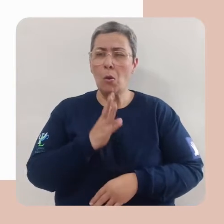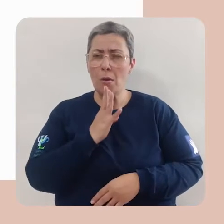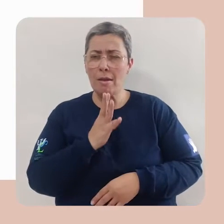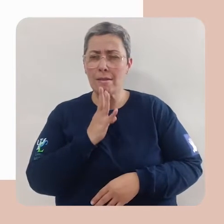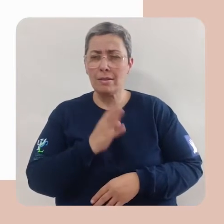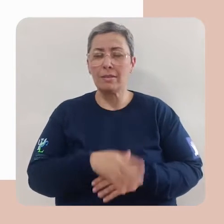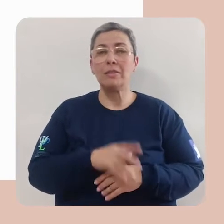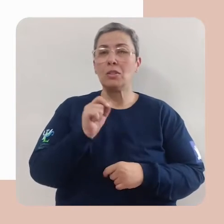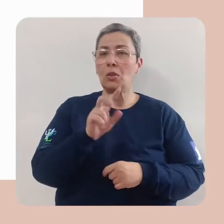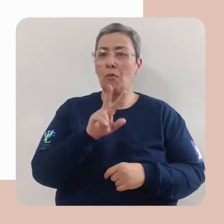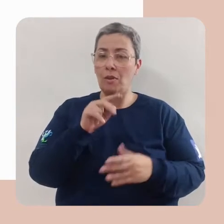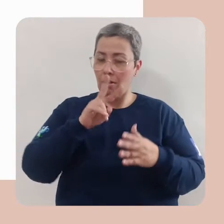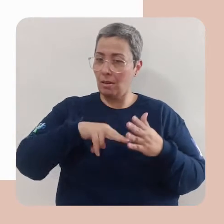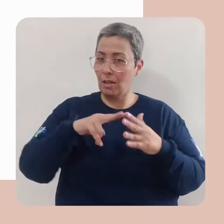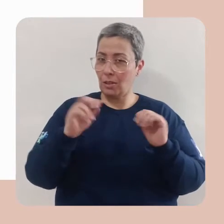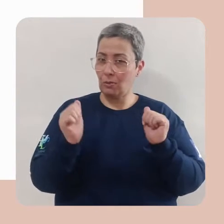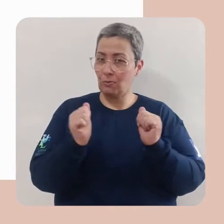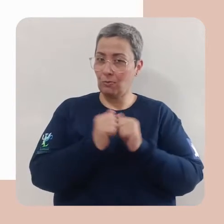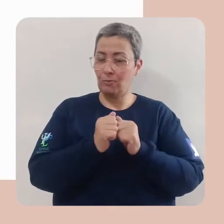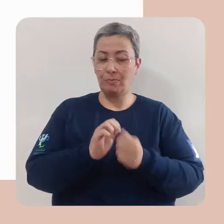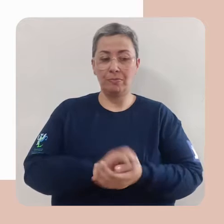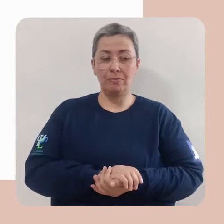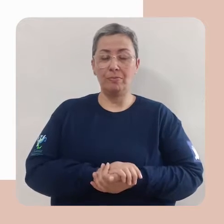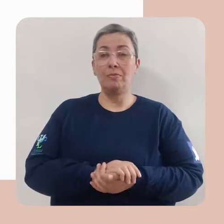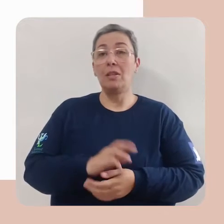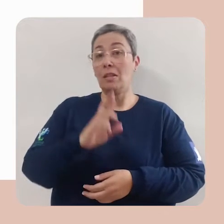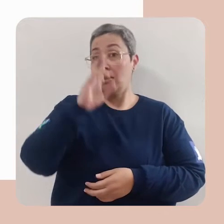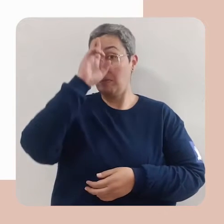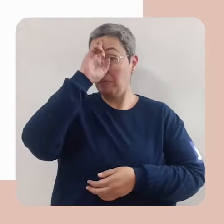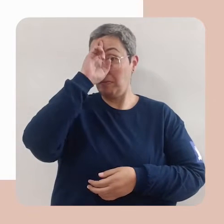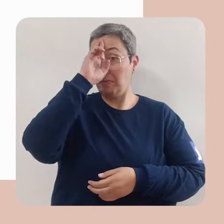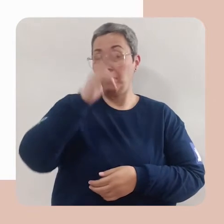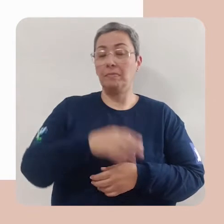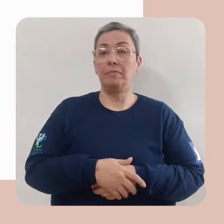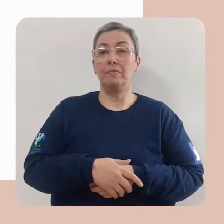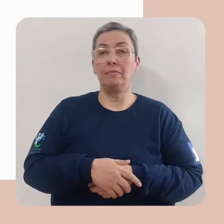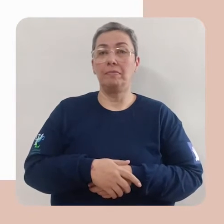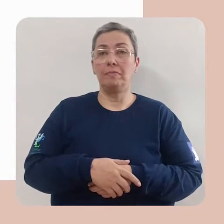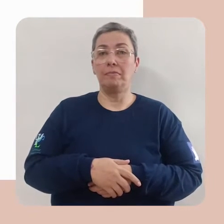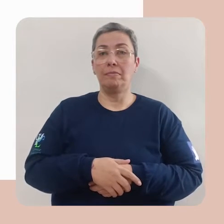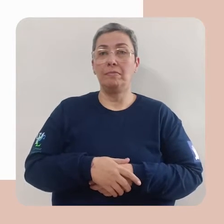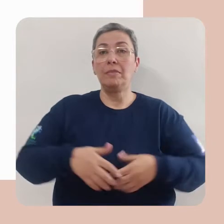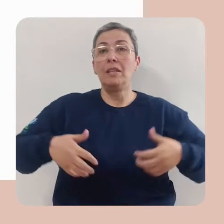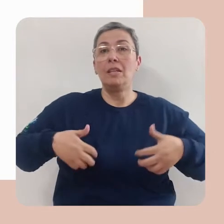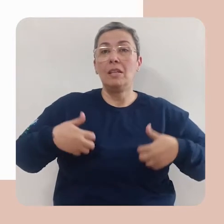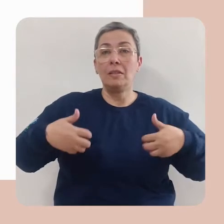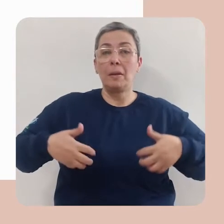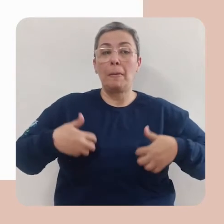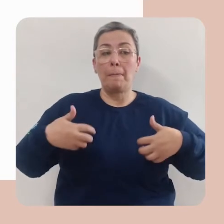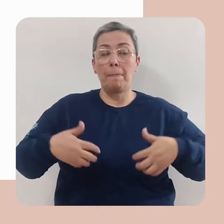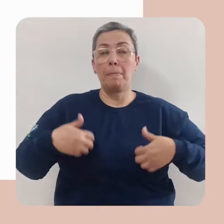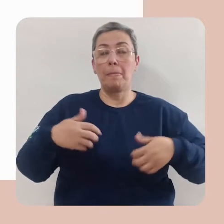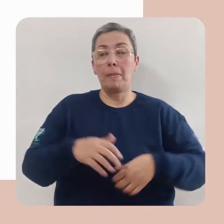Você conhece essa parlenda? Vamos ler juntos? Meio-dia,